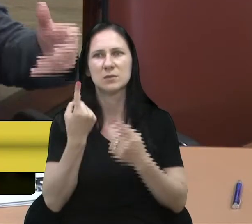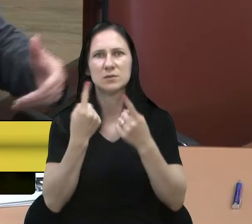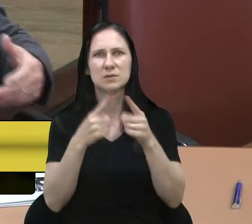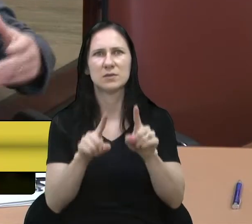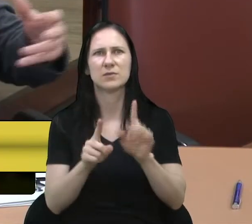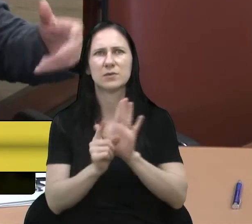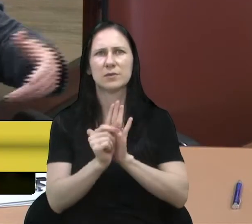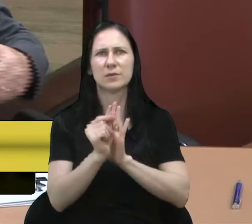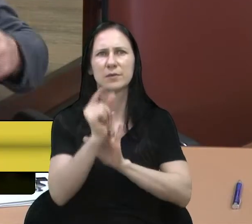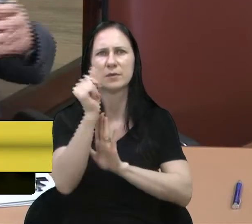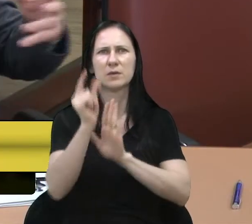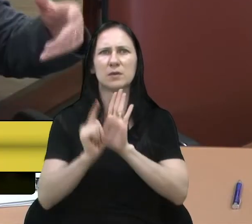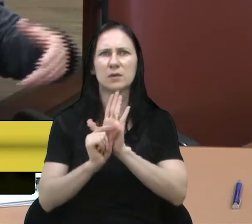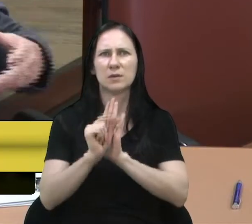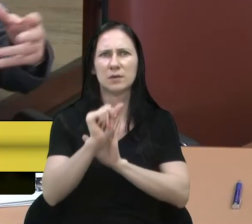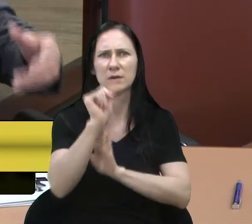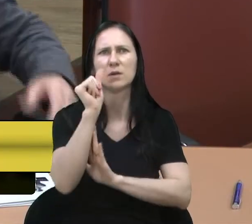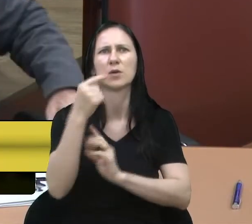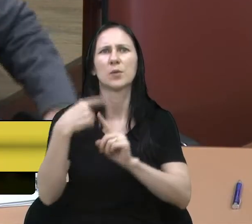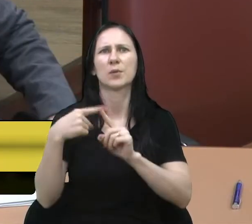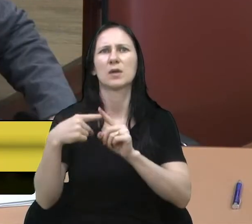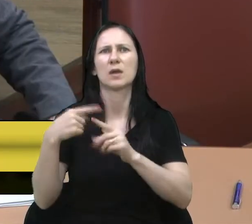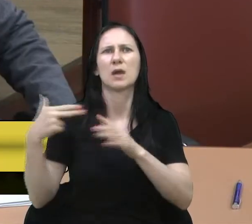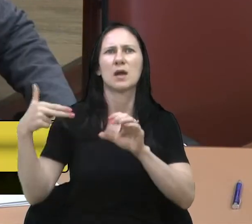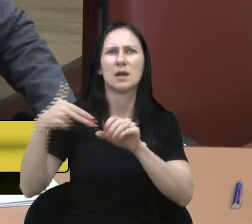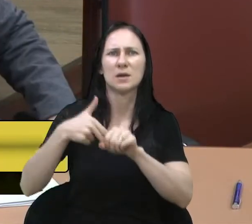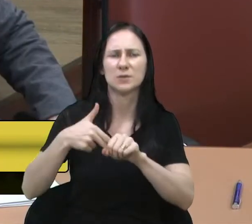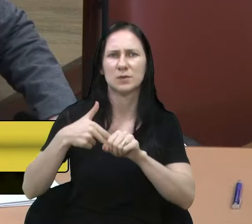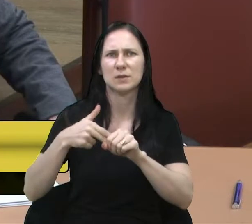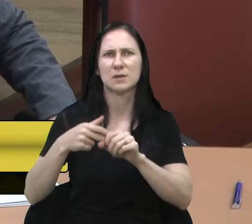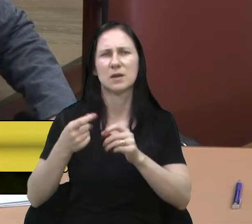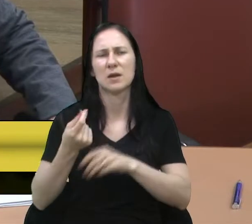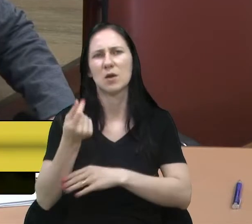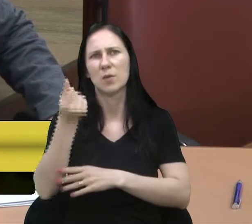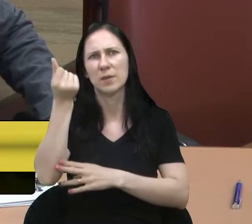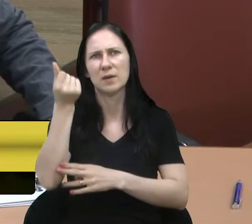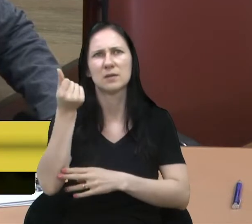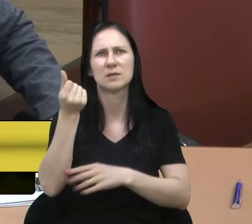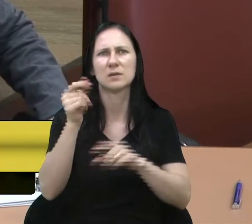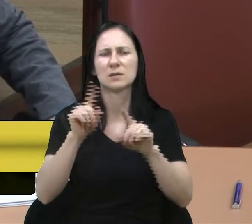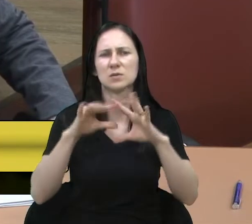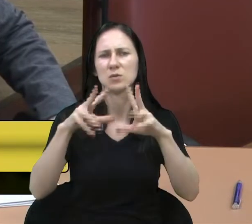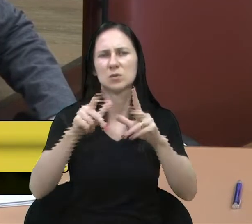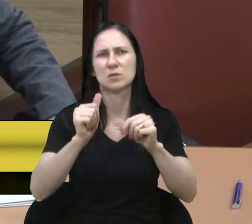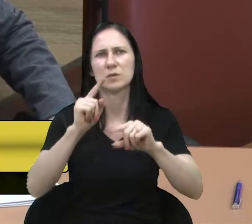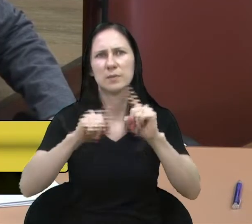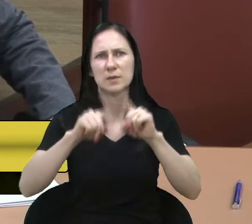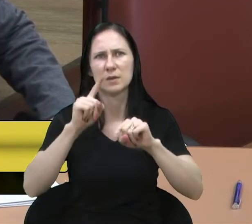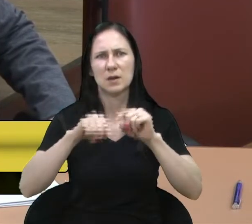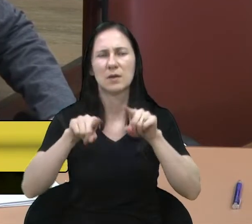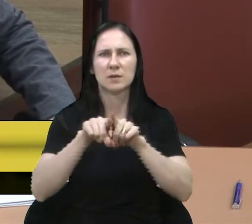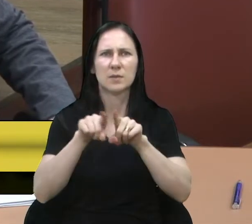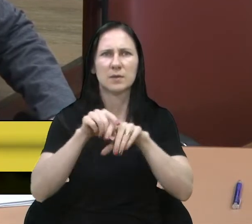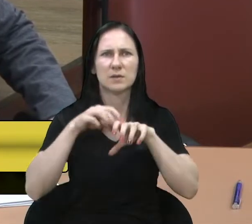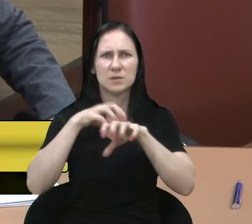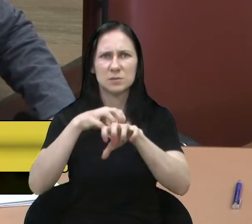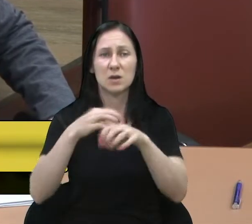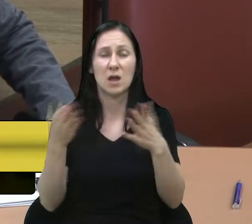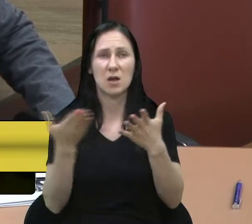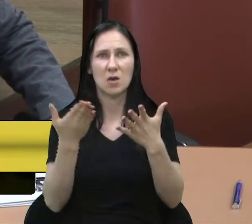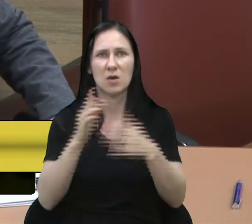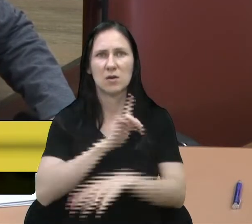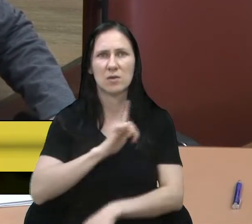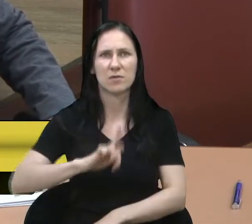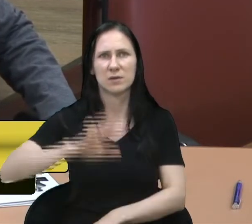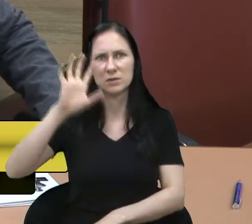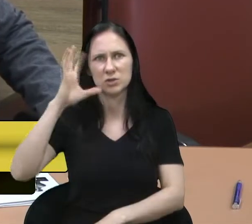todos os aumentos de combustível e todos os insumos envolvendo o transporte. Então, o Executivo, sim, está decidido, fez